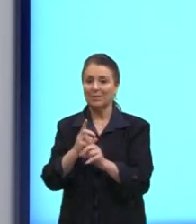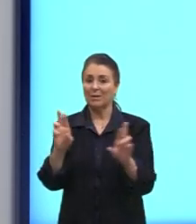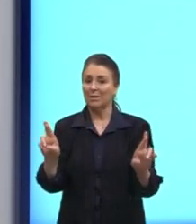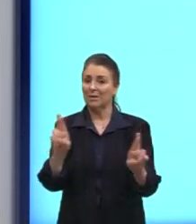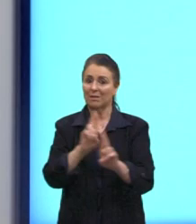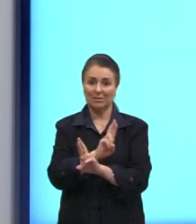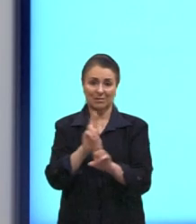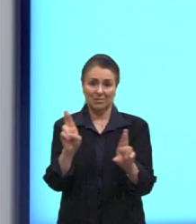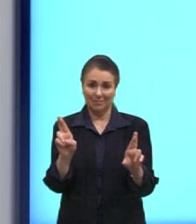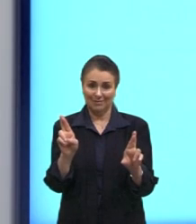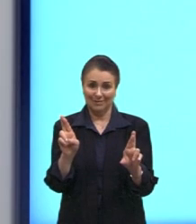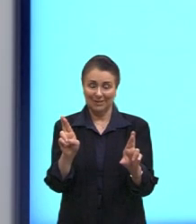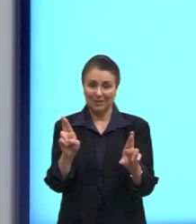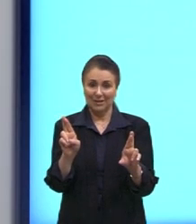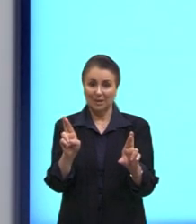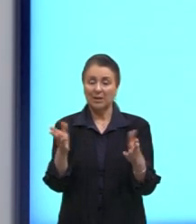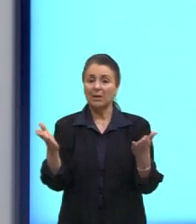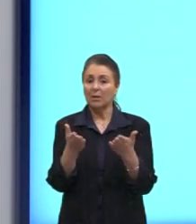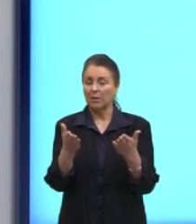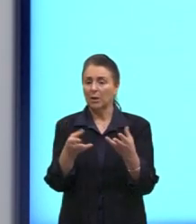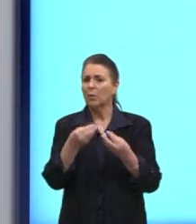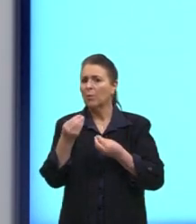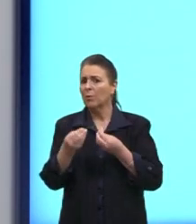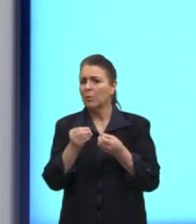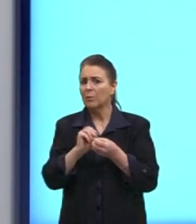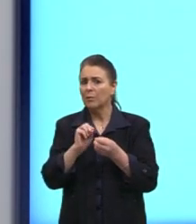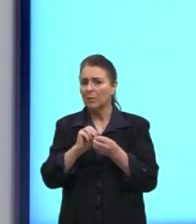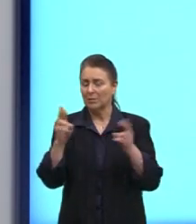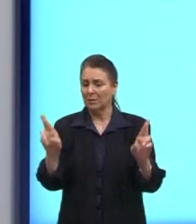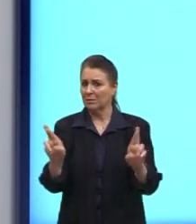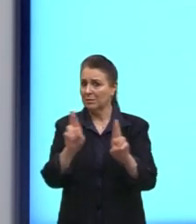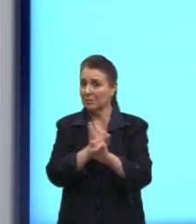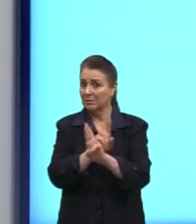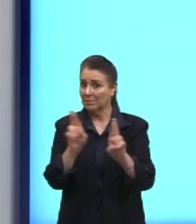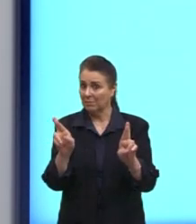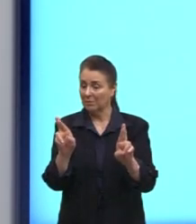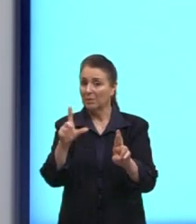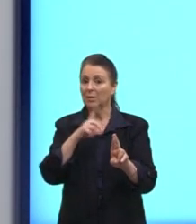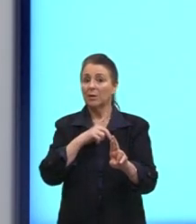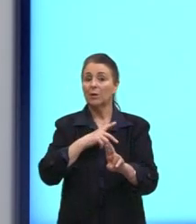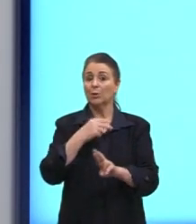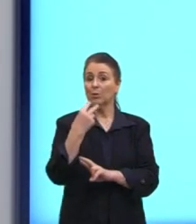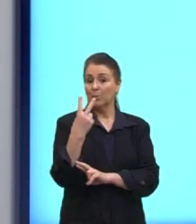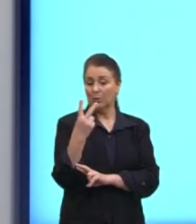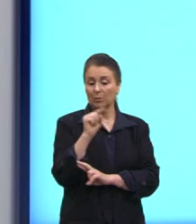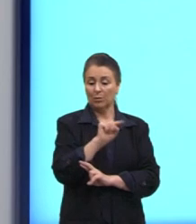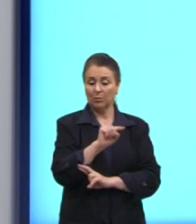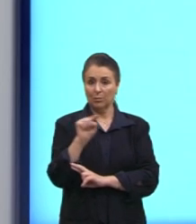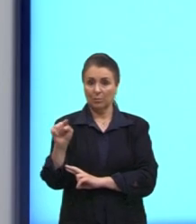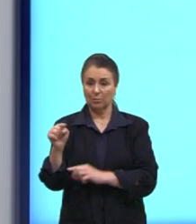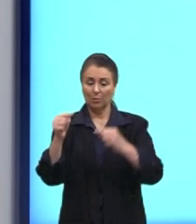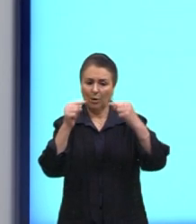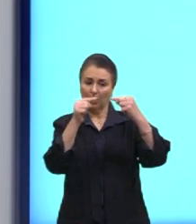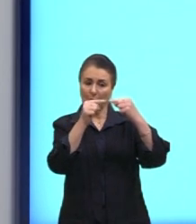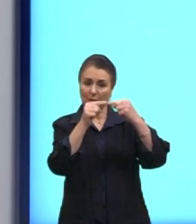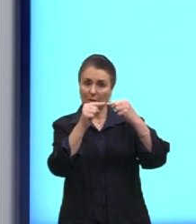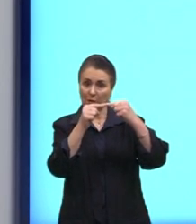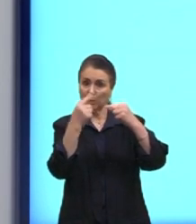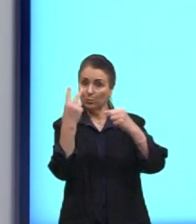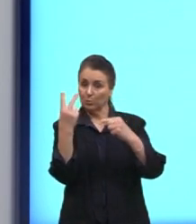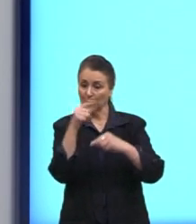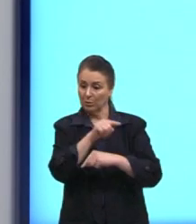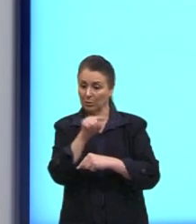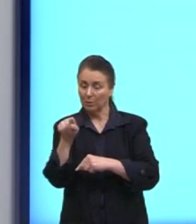Bom, como é que eu vou determinar essa relação? Eu tenho os dois pontos, tenho a coordenada deles, eu